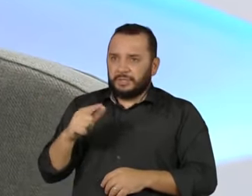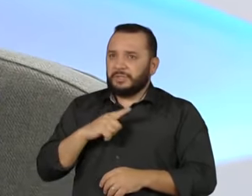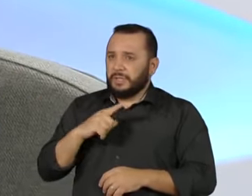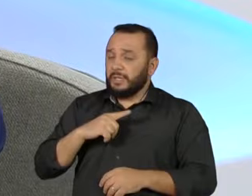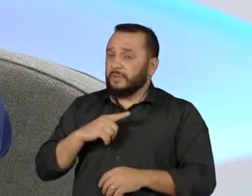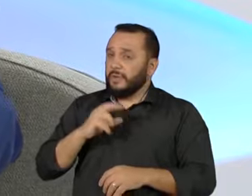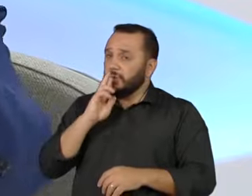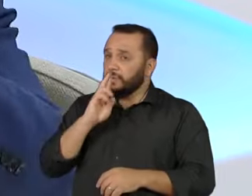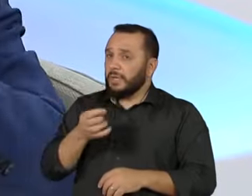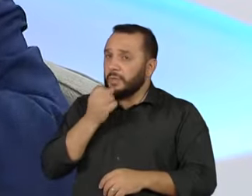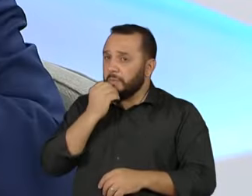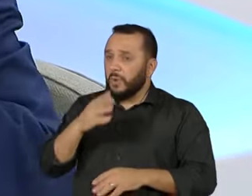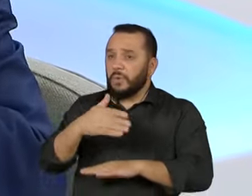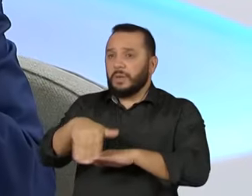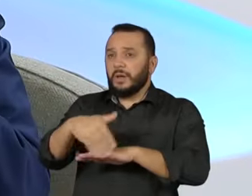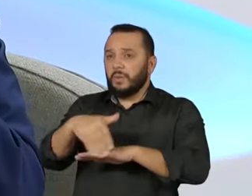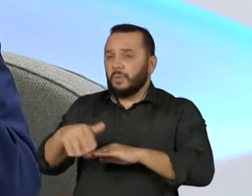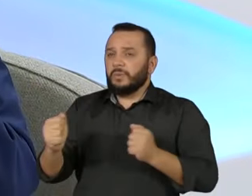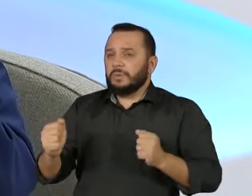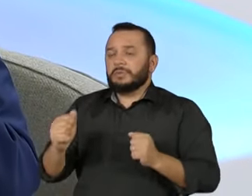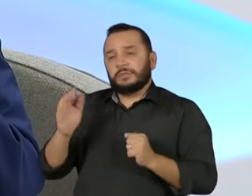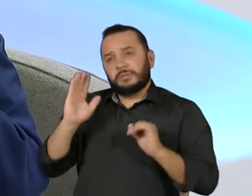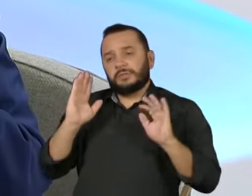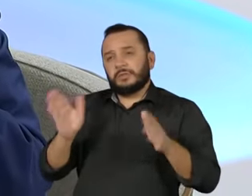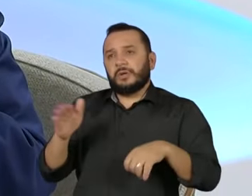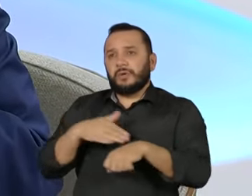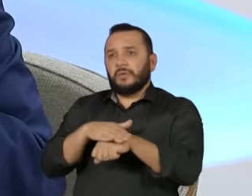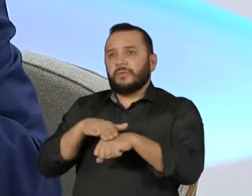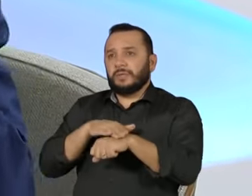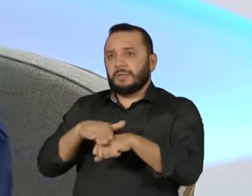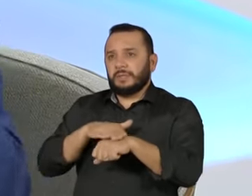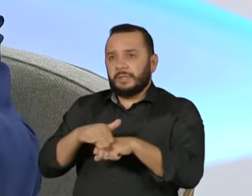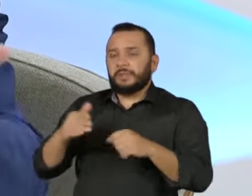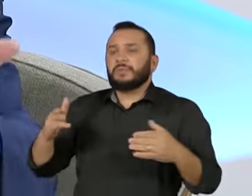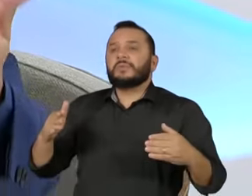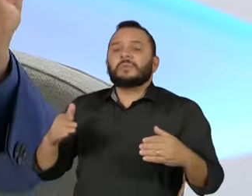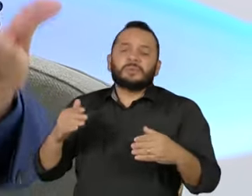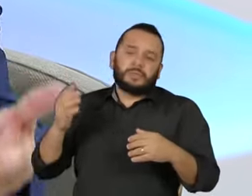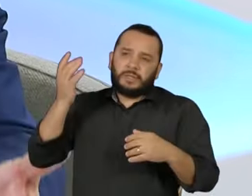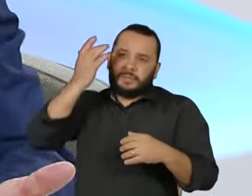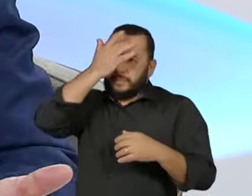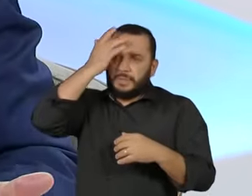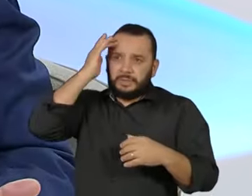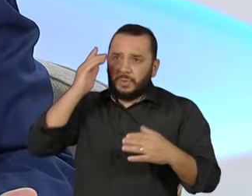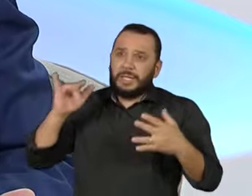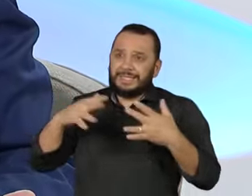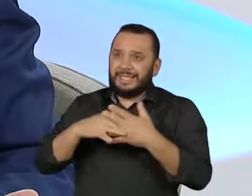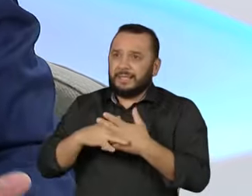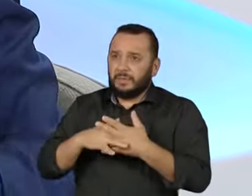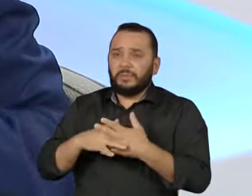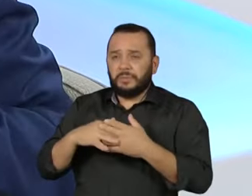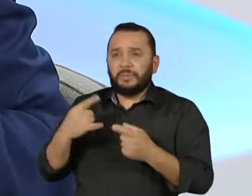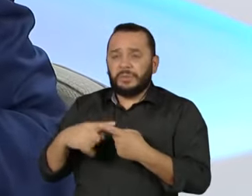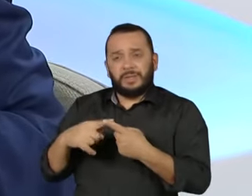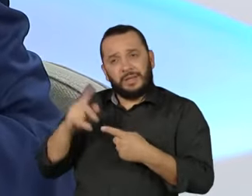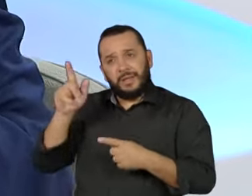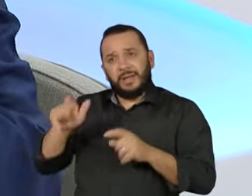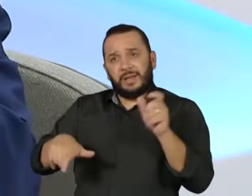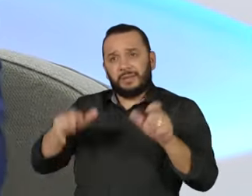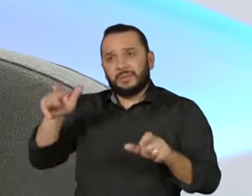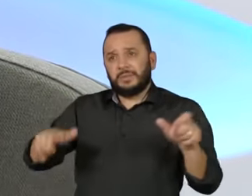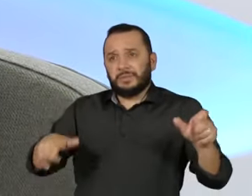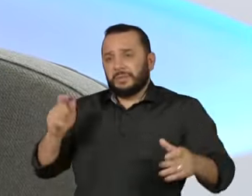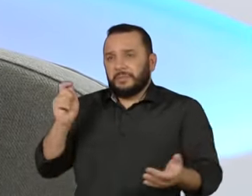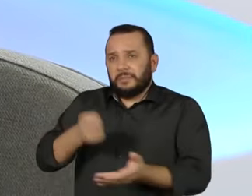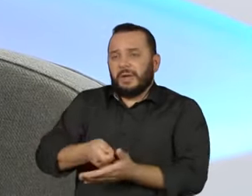rua, ouvindo comentário do cidadão, que, ao fim e ao cabo, é quem paga o setor público. Então, assim, nós